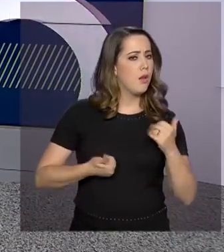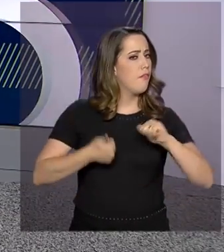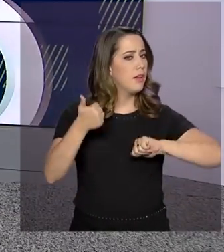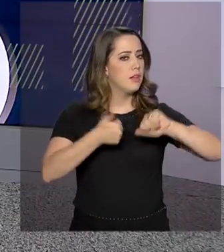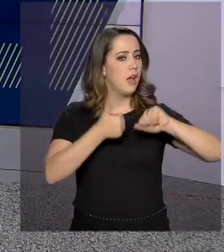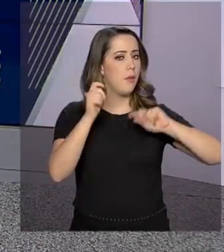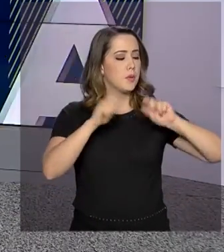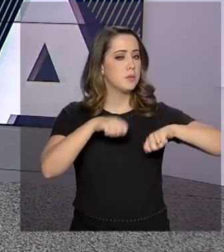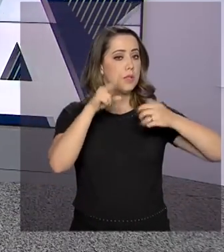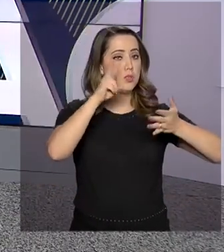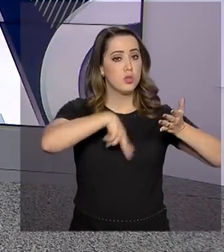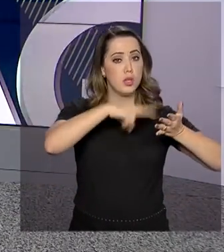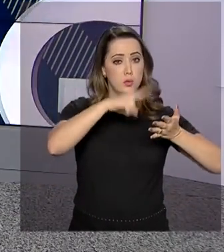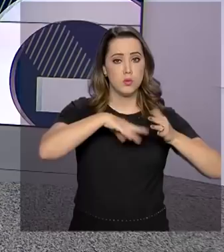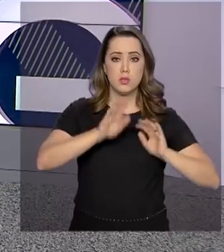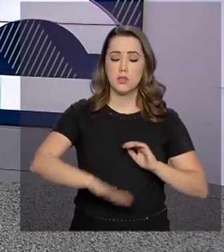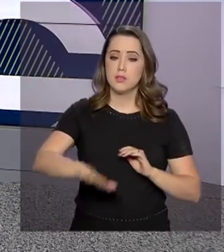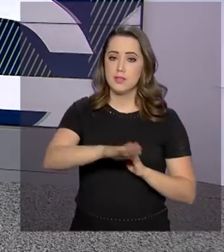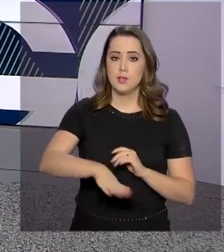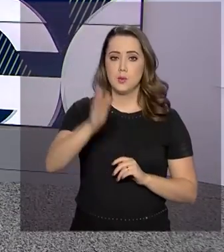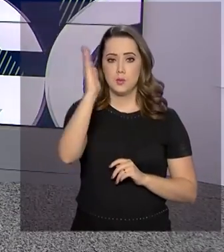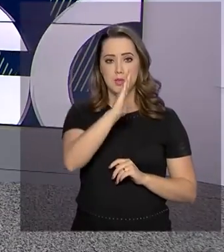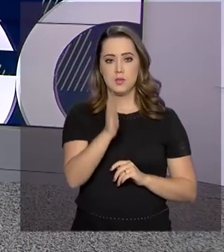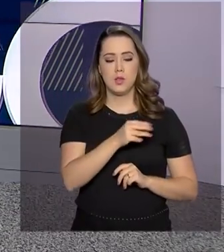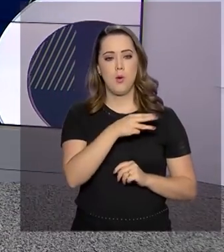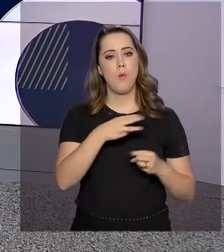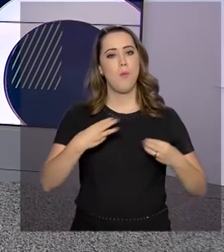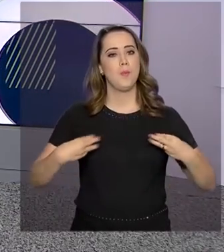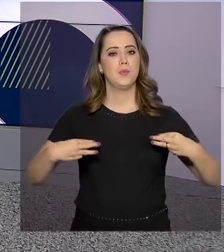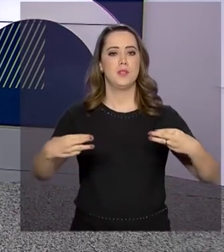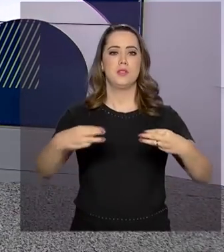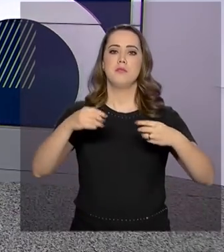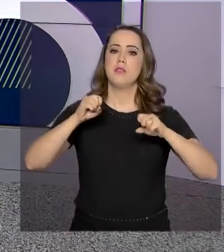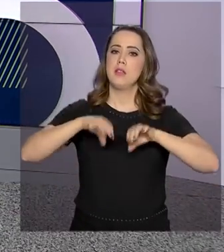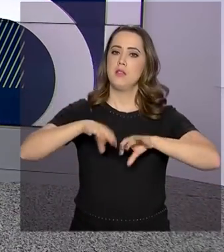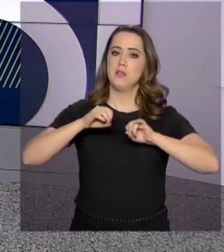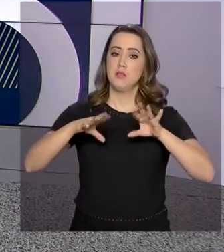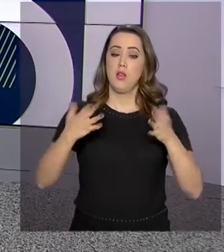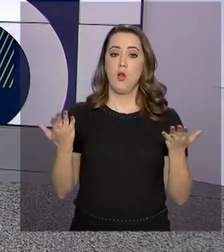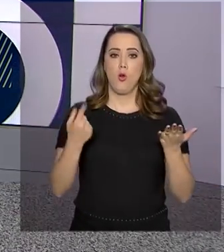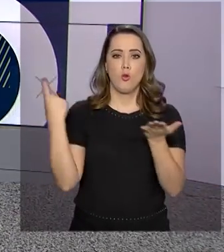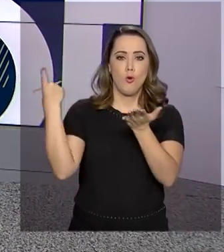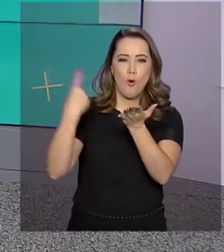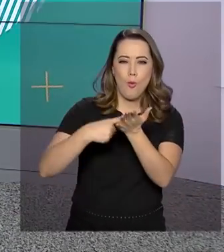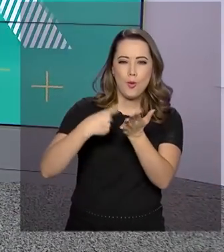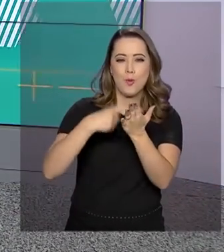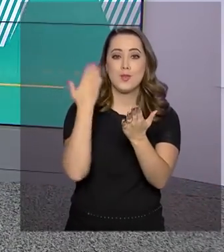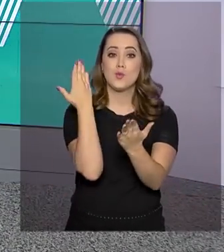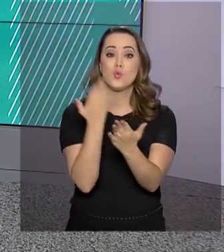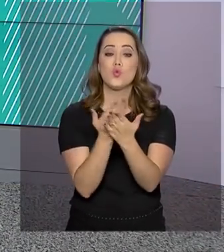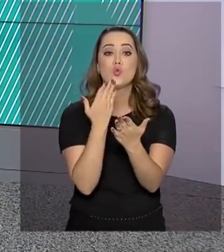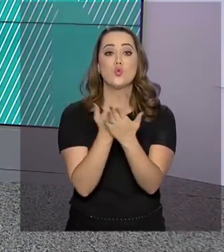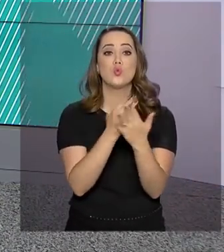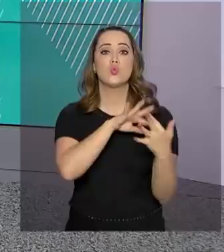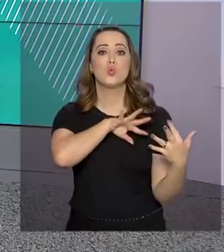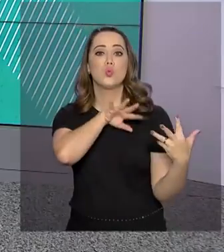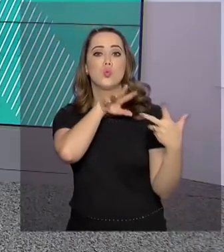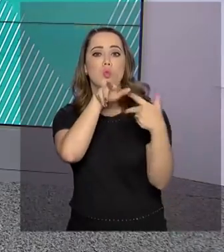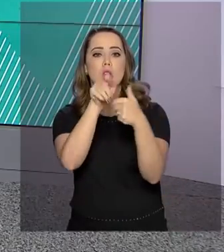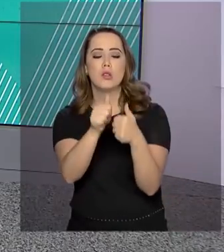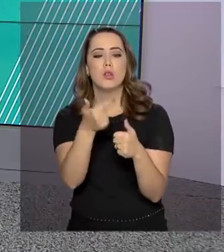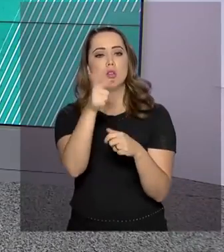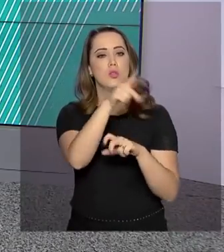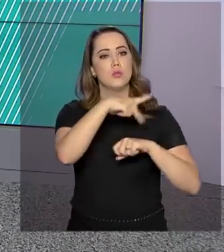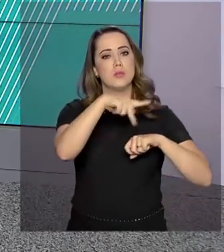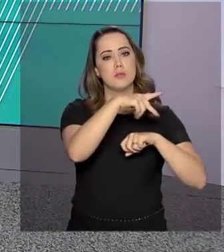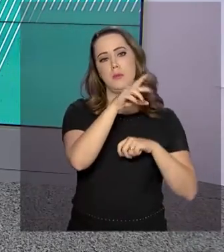capacidade de leitura das crianças brasileiras, o Ministério da Educação acaba de aderir a um estudo internacional que é aplicado em outros 50